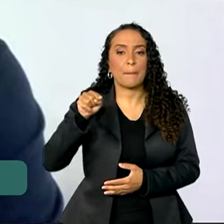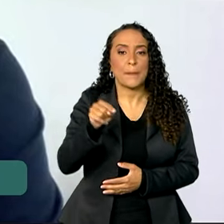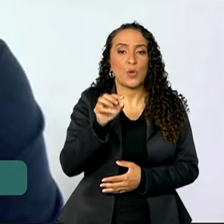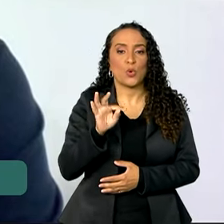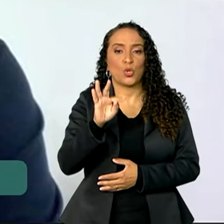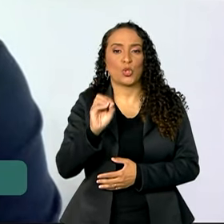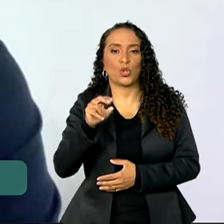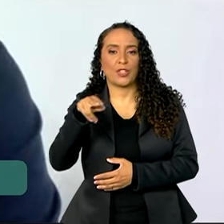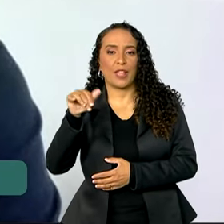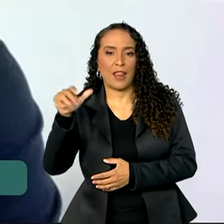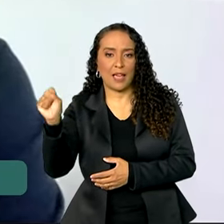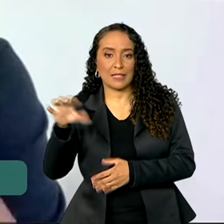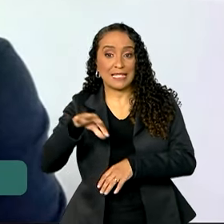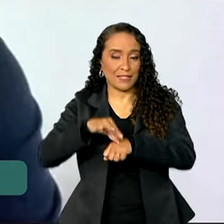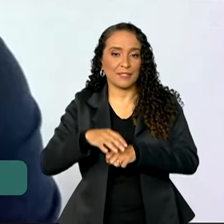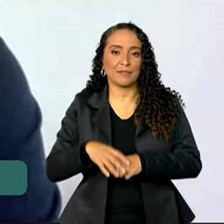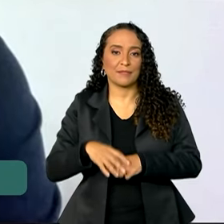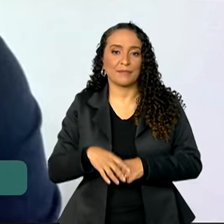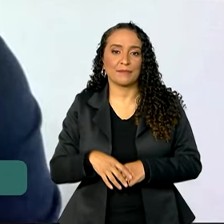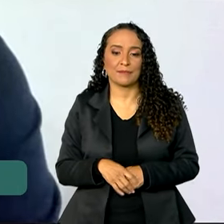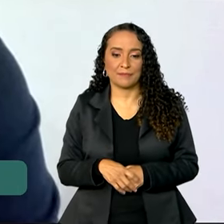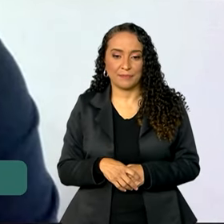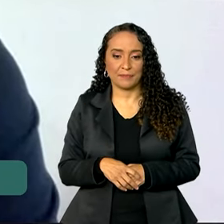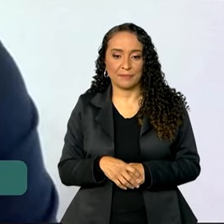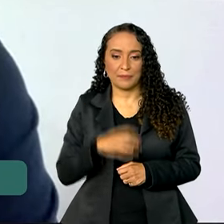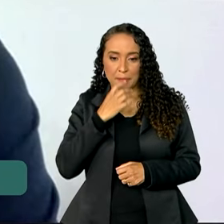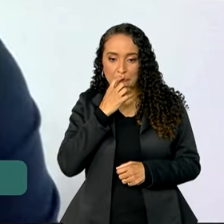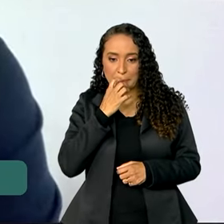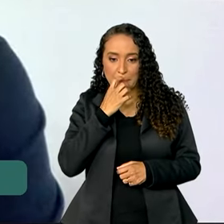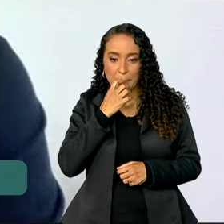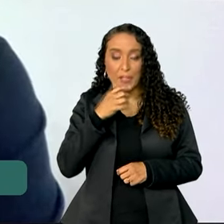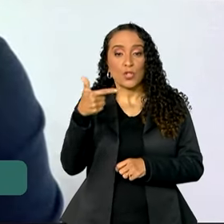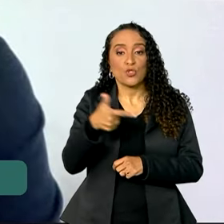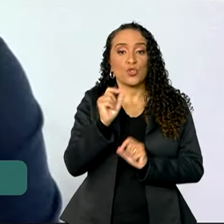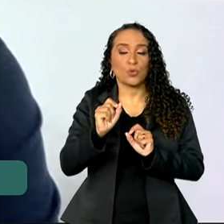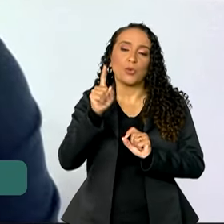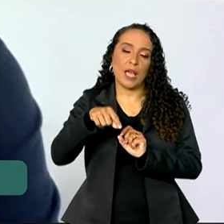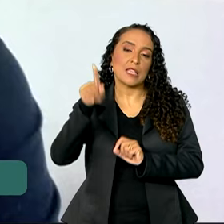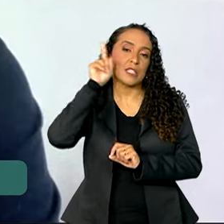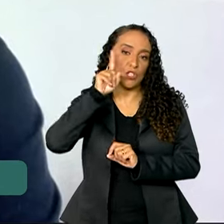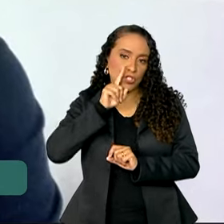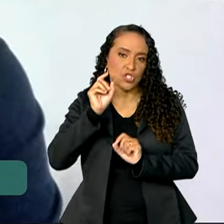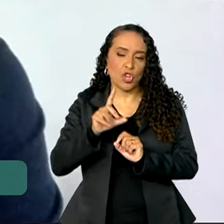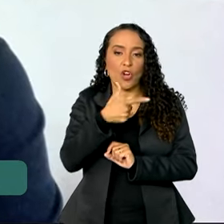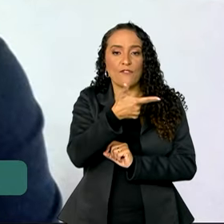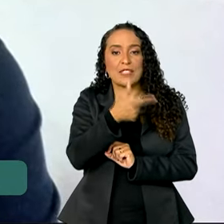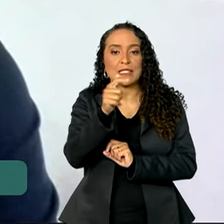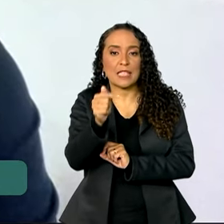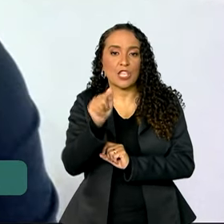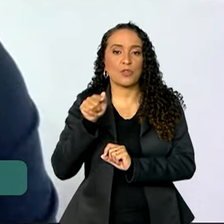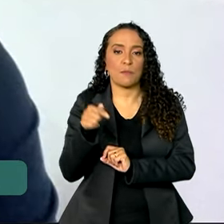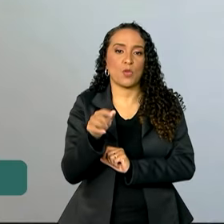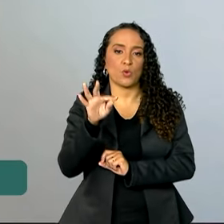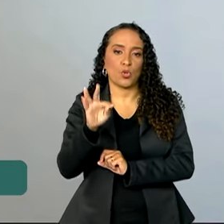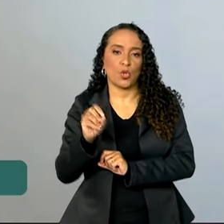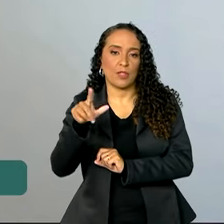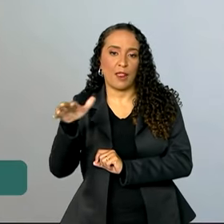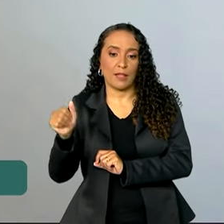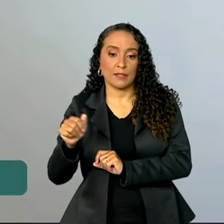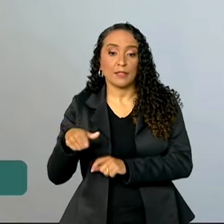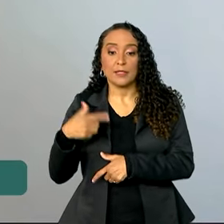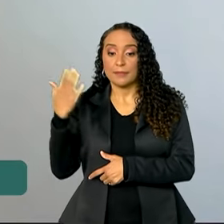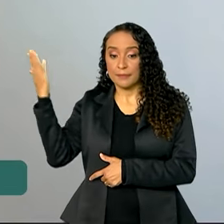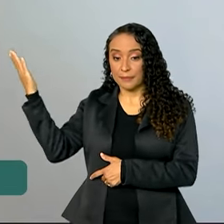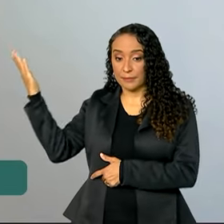toneladas de carne in natura. O segundo colocado é os Estados Unidos, que foi só 27 mil toneladas. Para